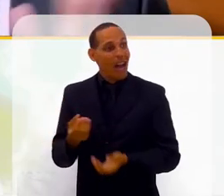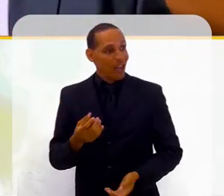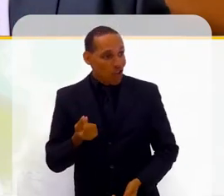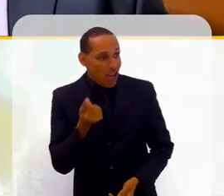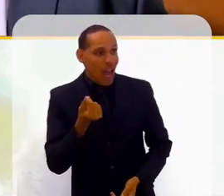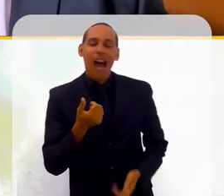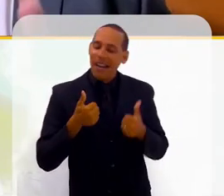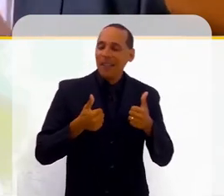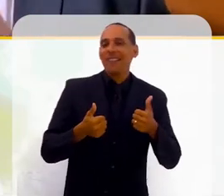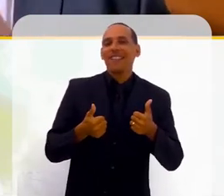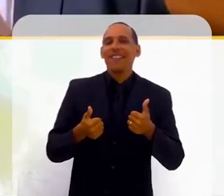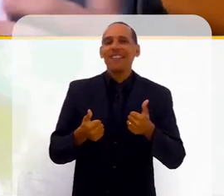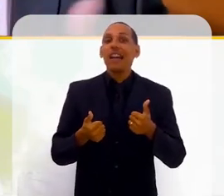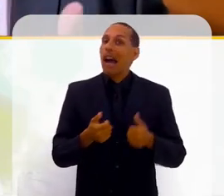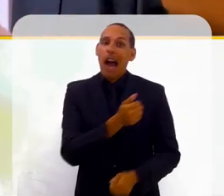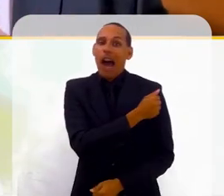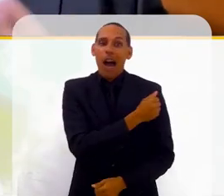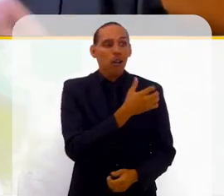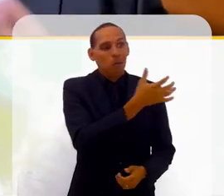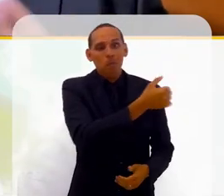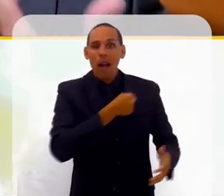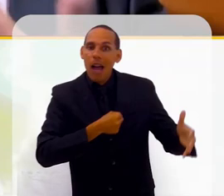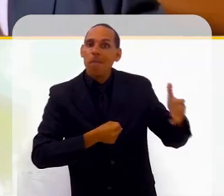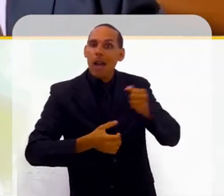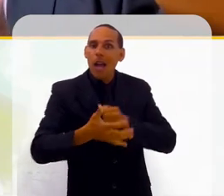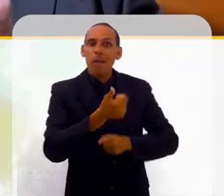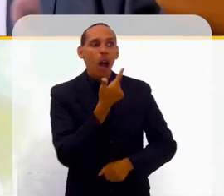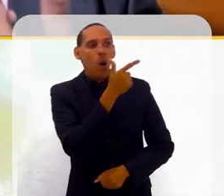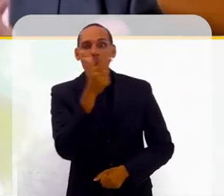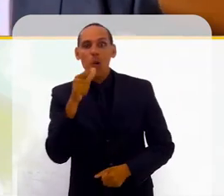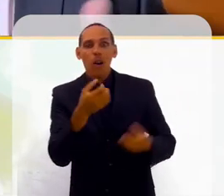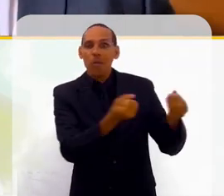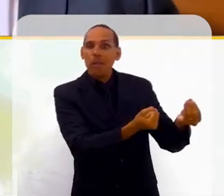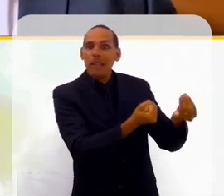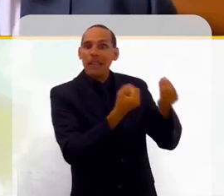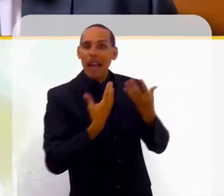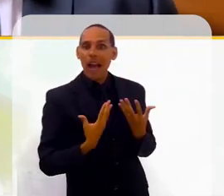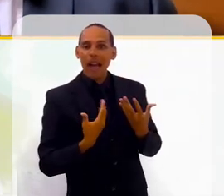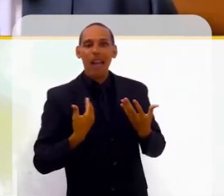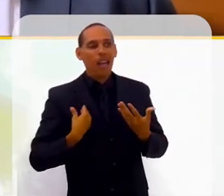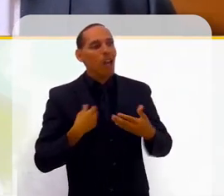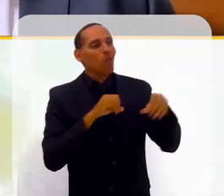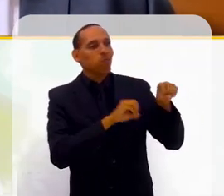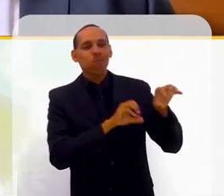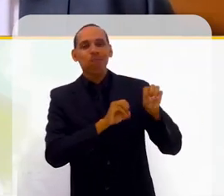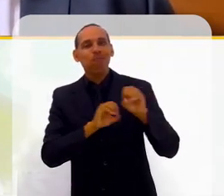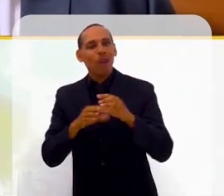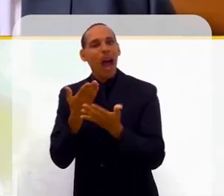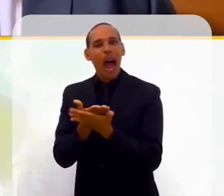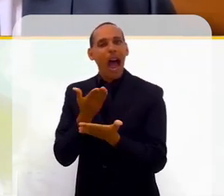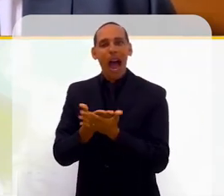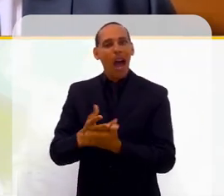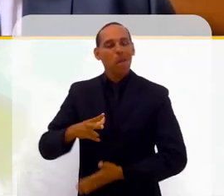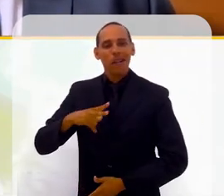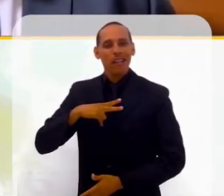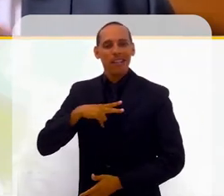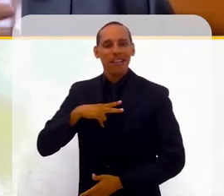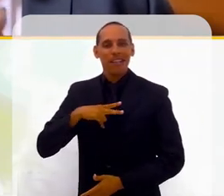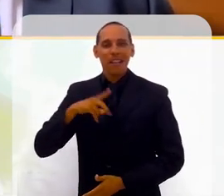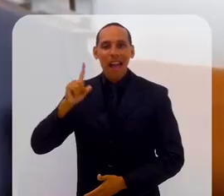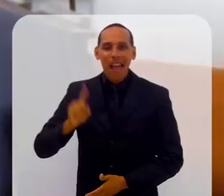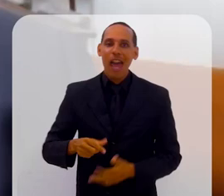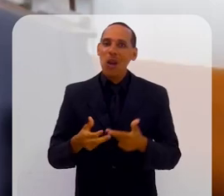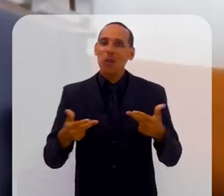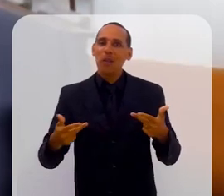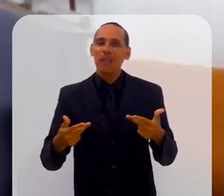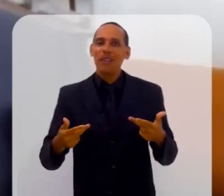dinheiro, vou. Então, daí ela arrumou outras pessoas da escola para que eu pudesse dar aula particular. e isso foi uma